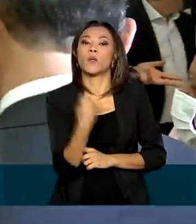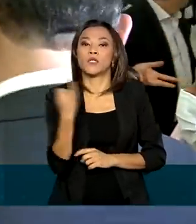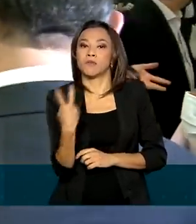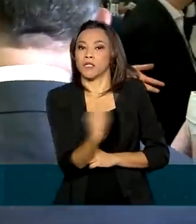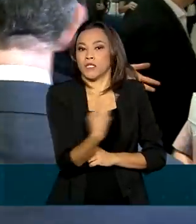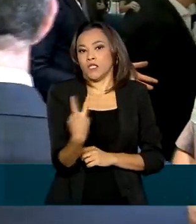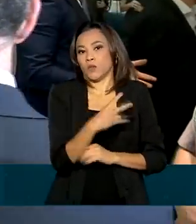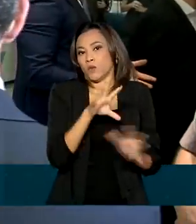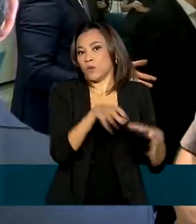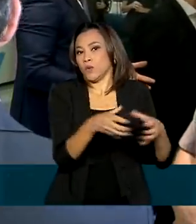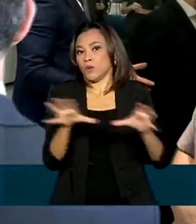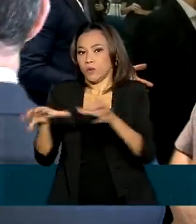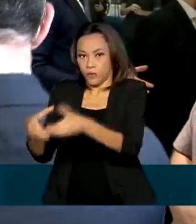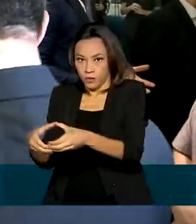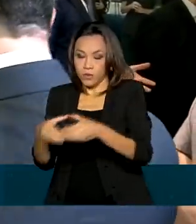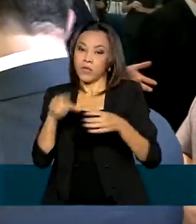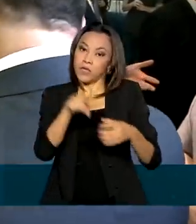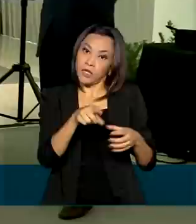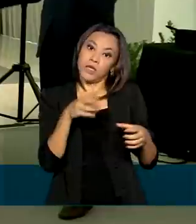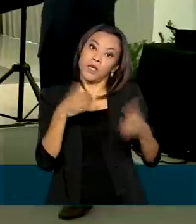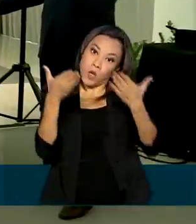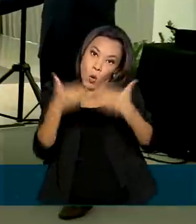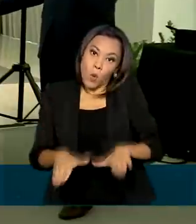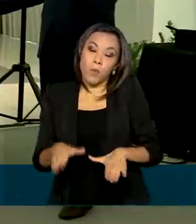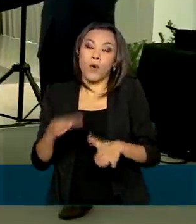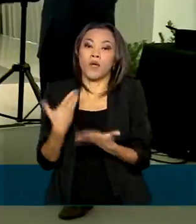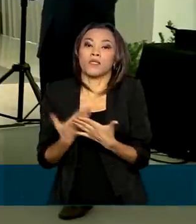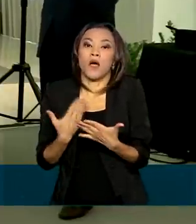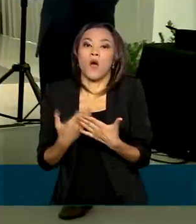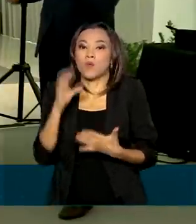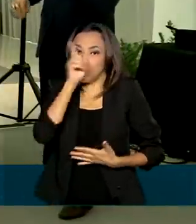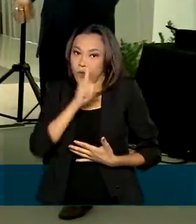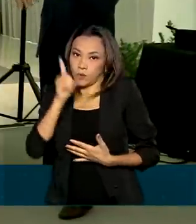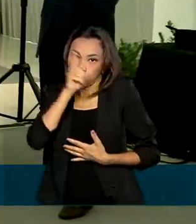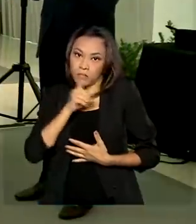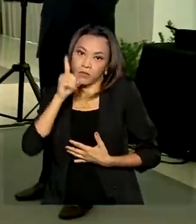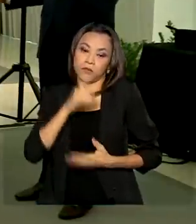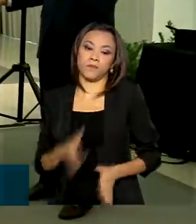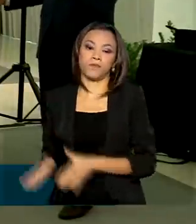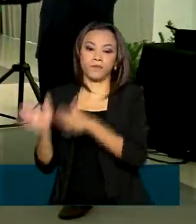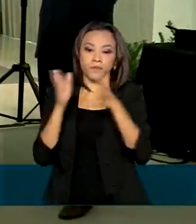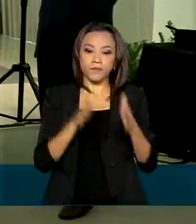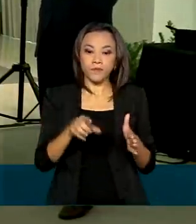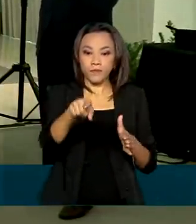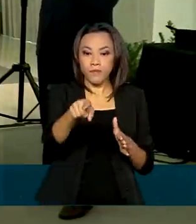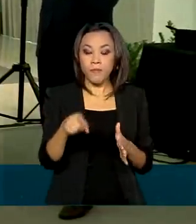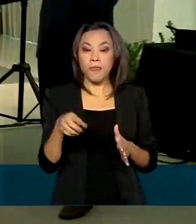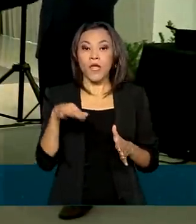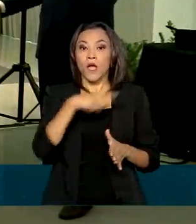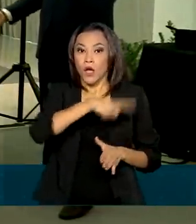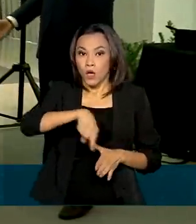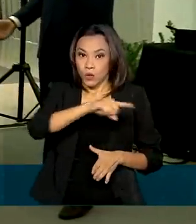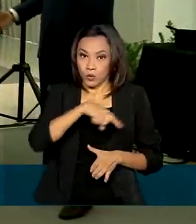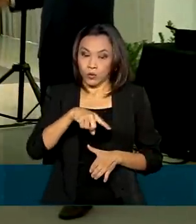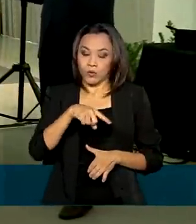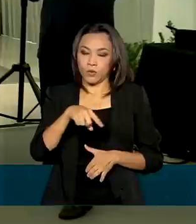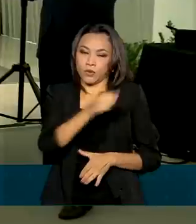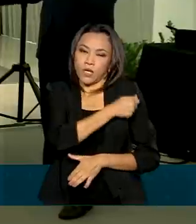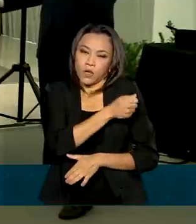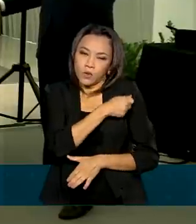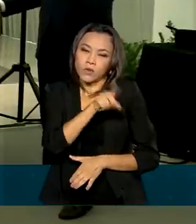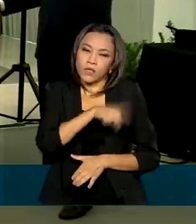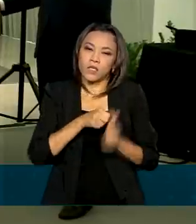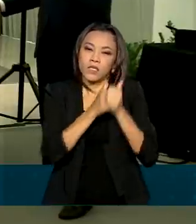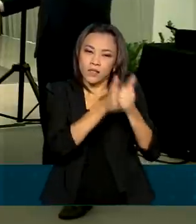alternativa de reposição aos domingos, por exemplo. As escolas, os alunos, quem professa a religião judaica, quem professa a religião